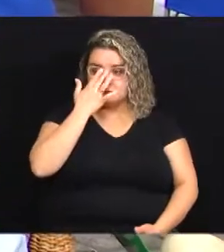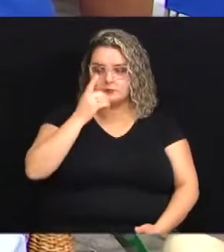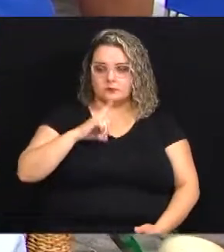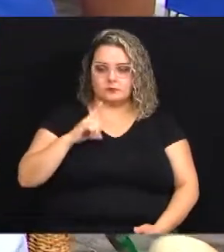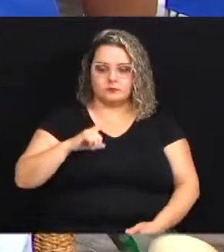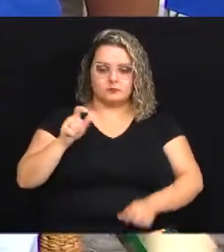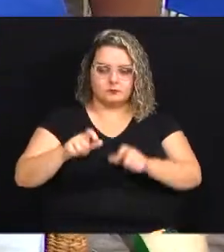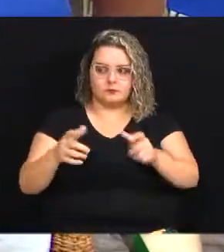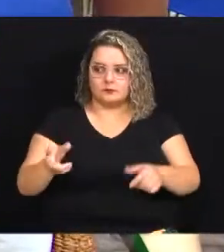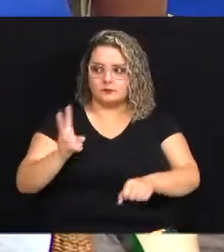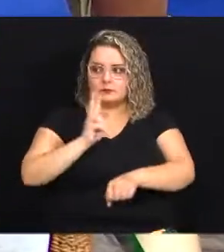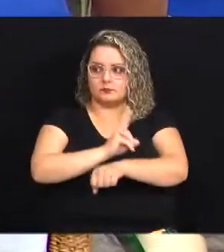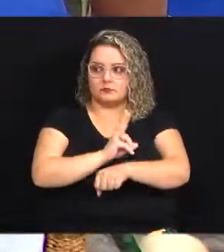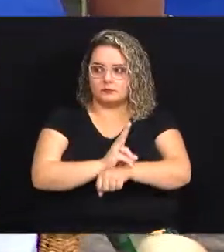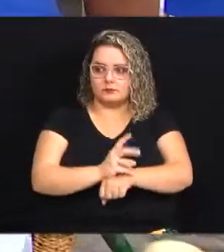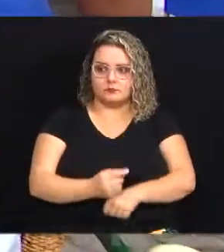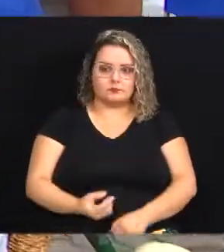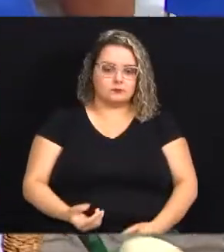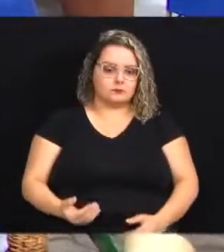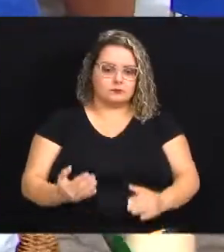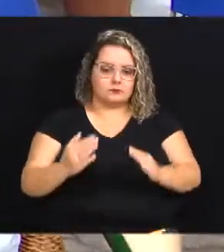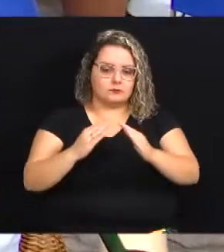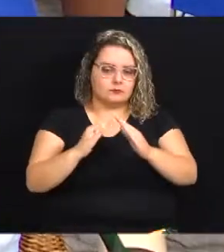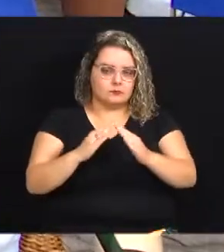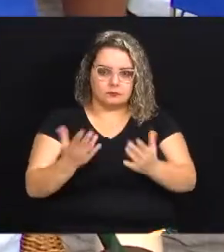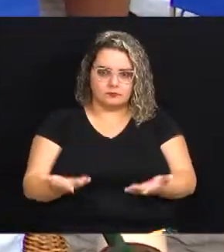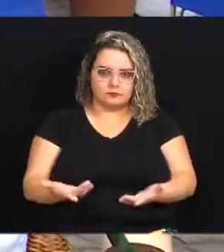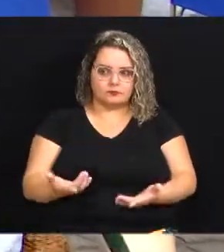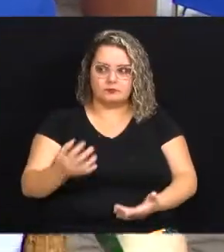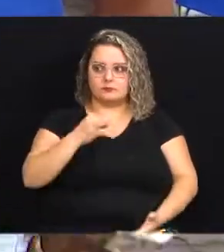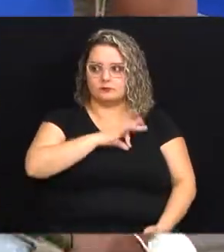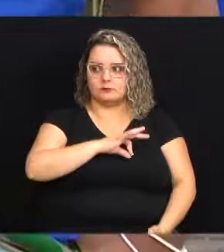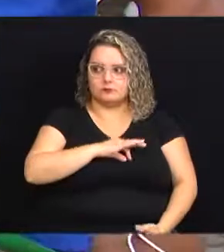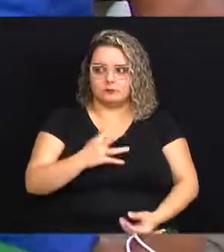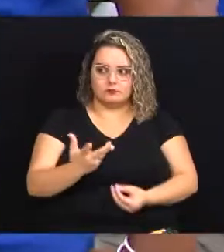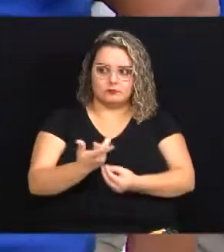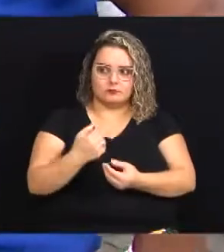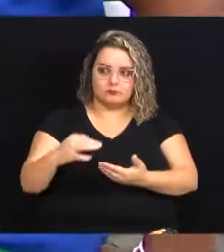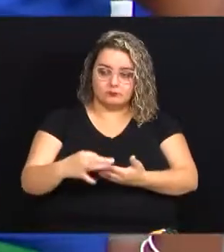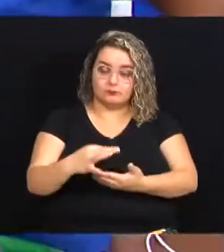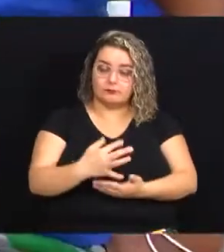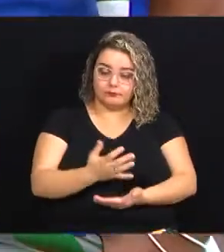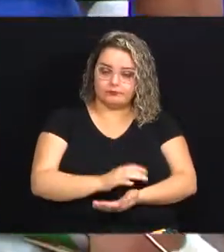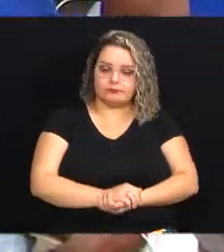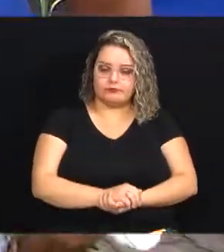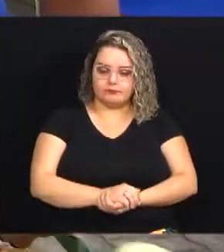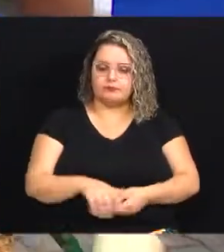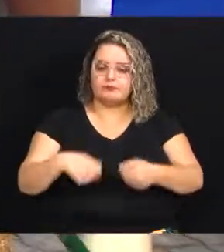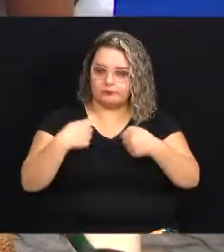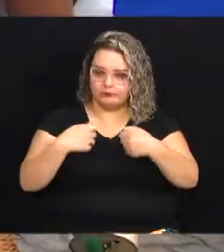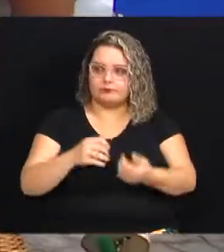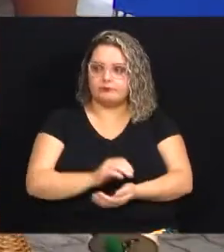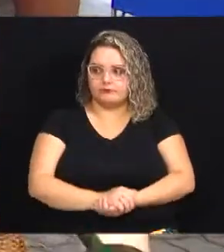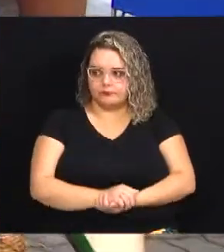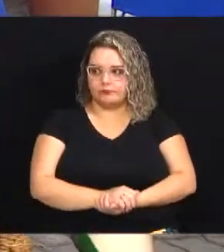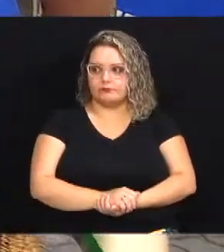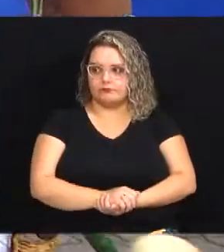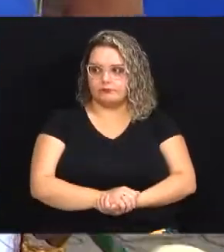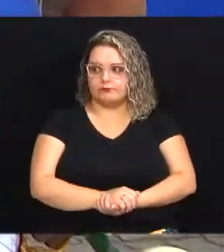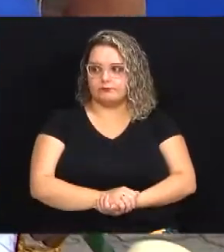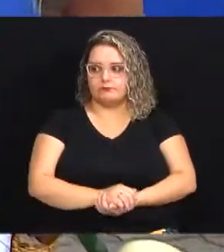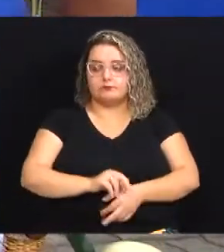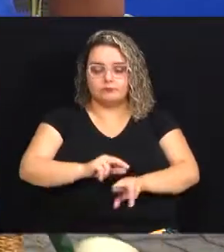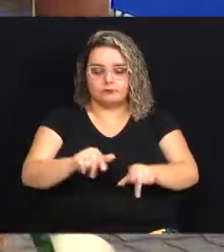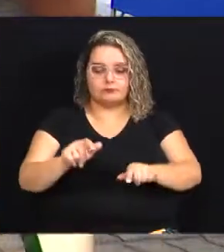senhoras aqui que cuidam de uma casa com o dinheiro do artesanato então é precisa muito e muito